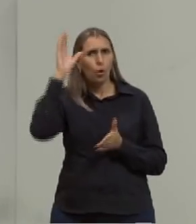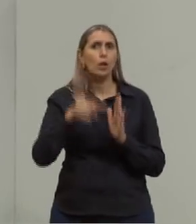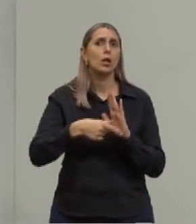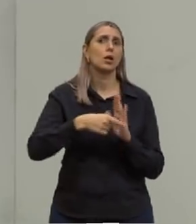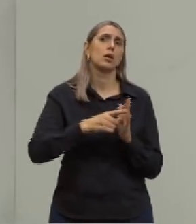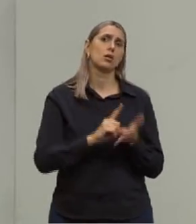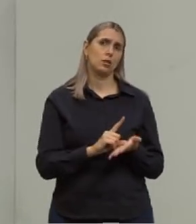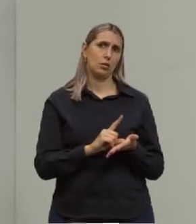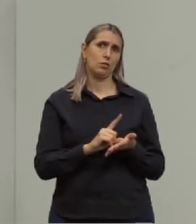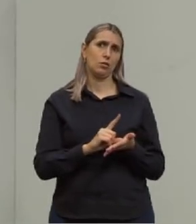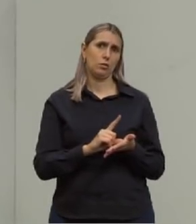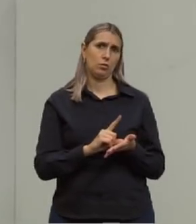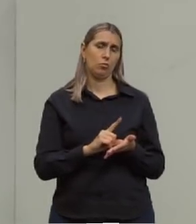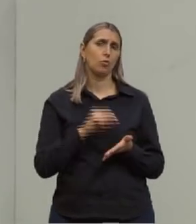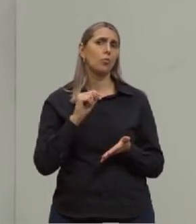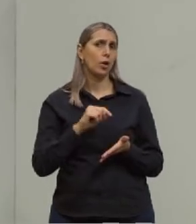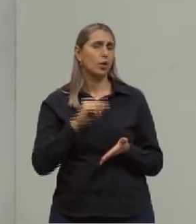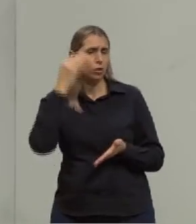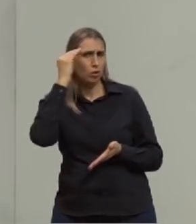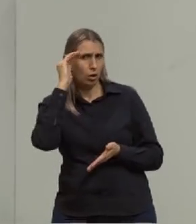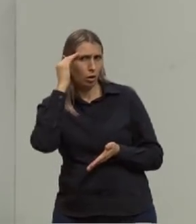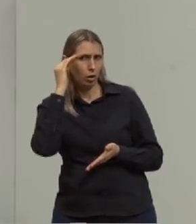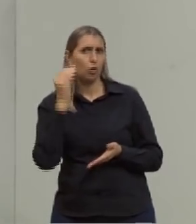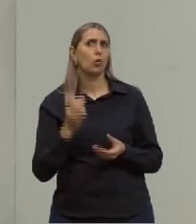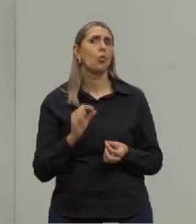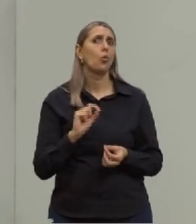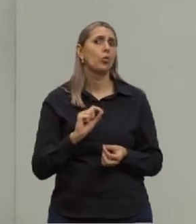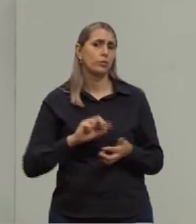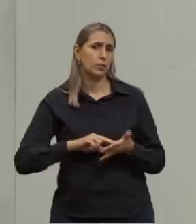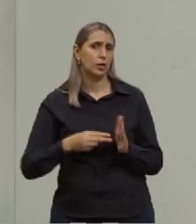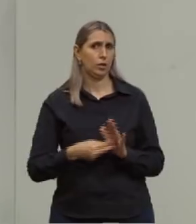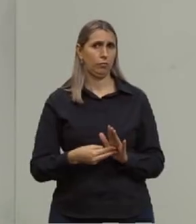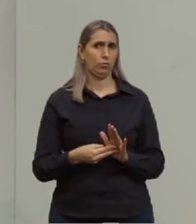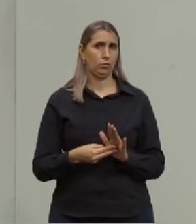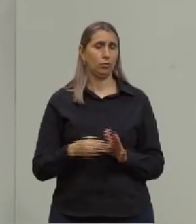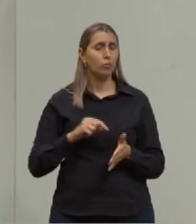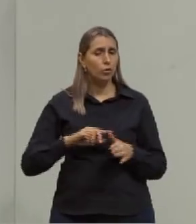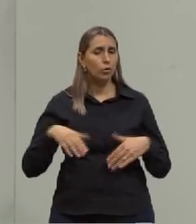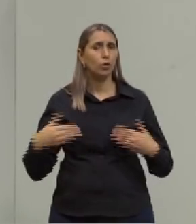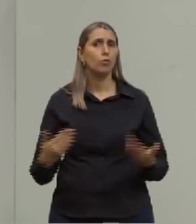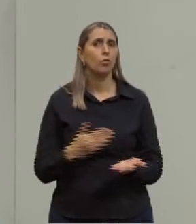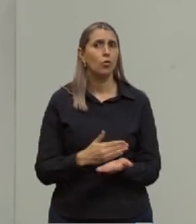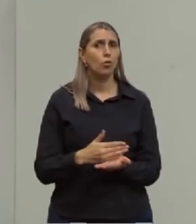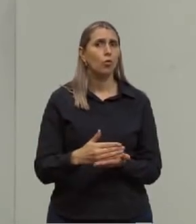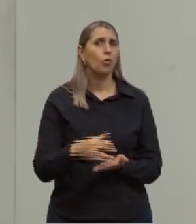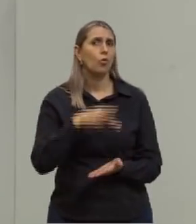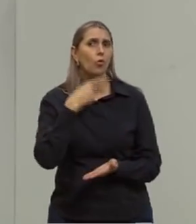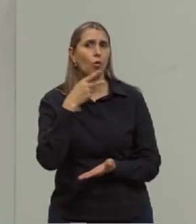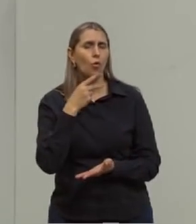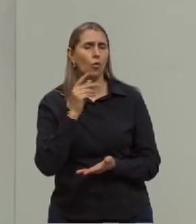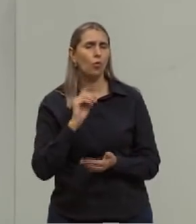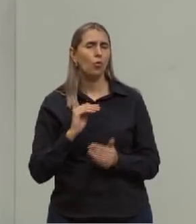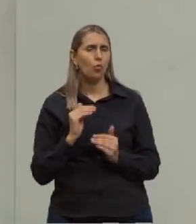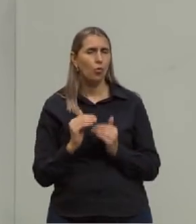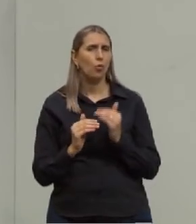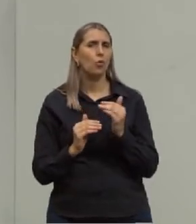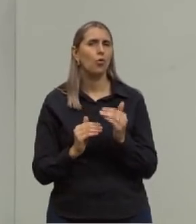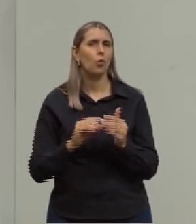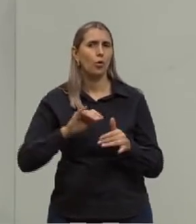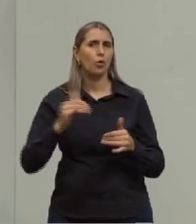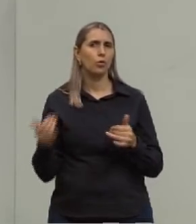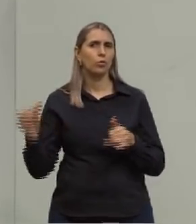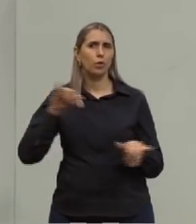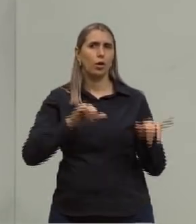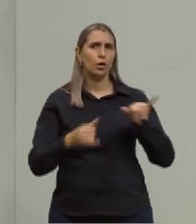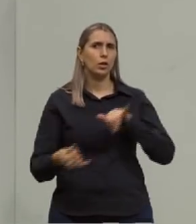prévio para a gente entender exatamente. Então a gente vai começar falando aos poucos da química